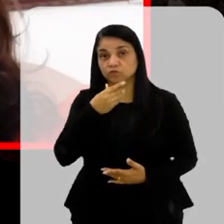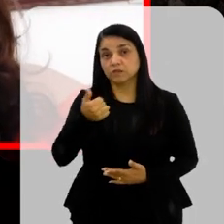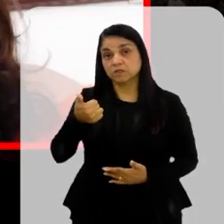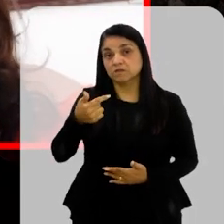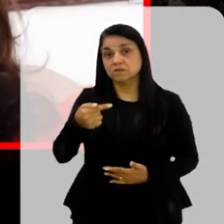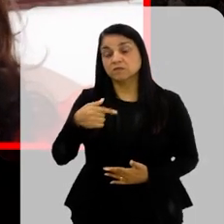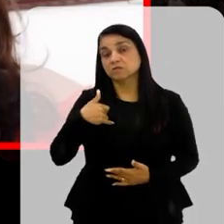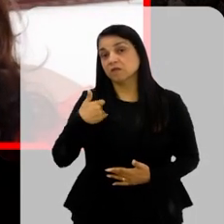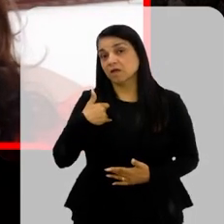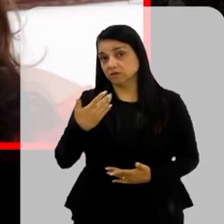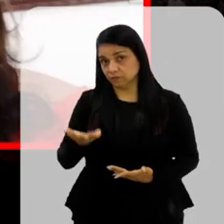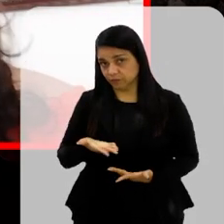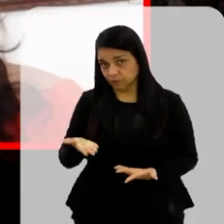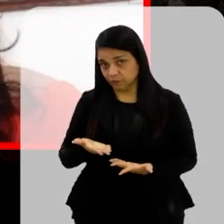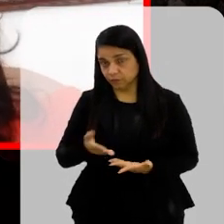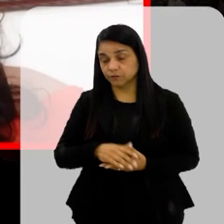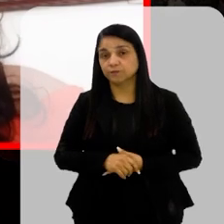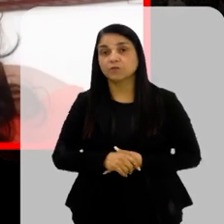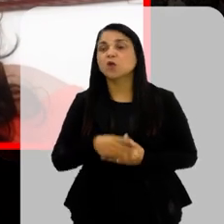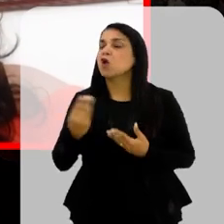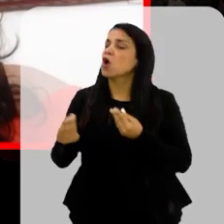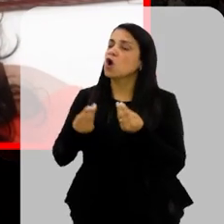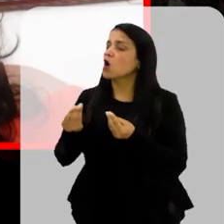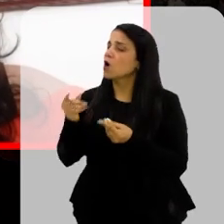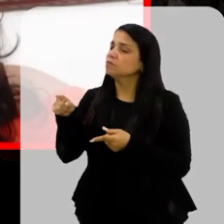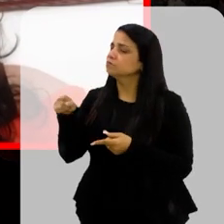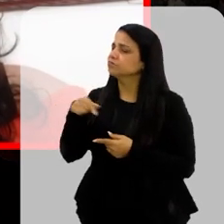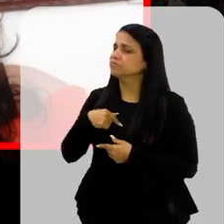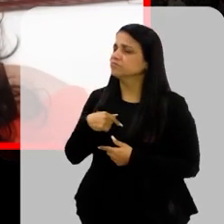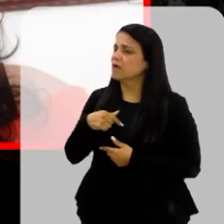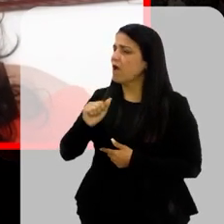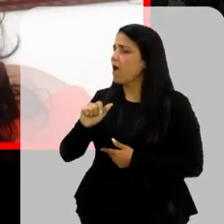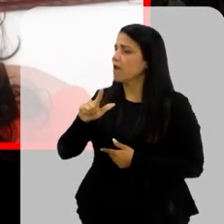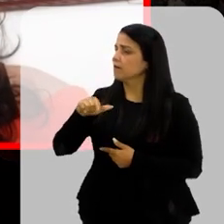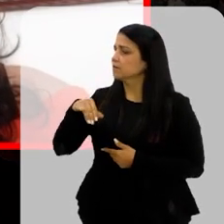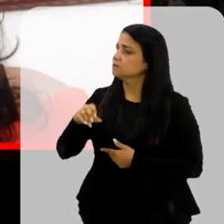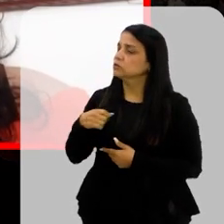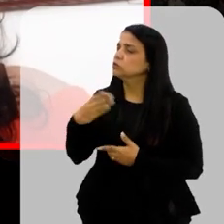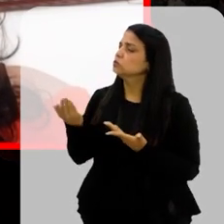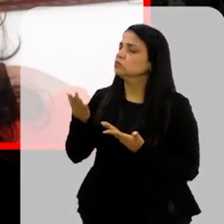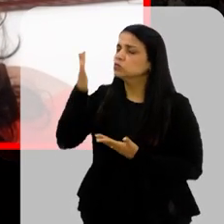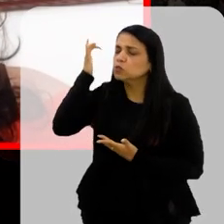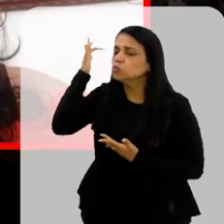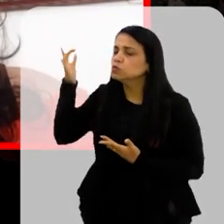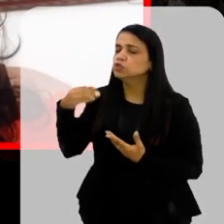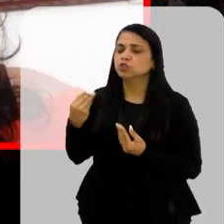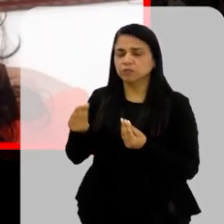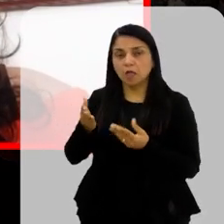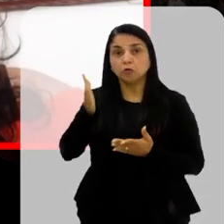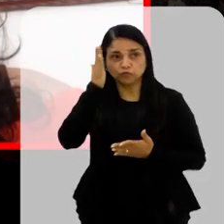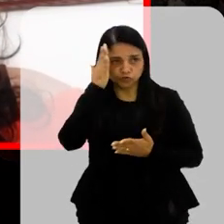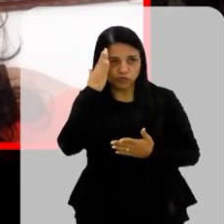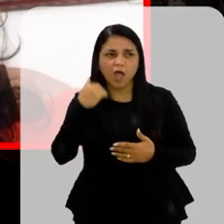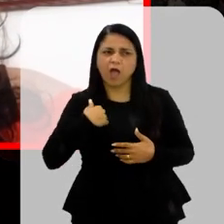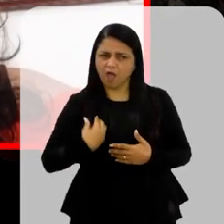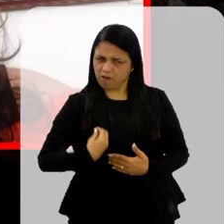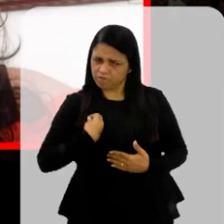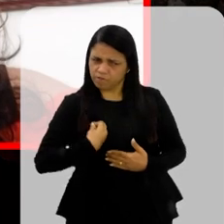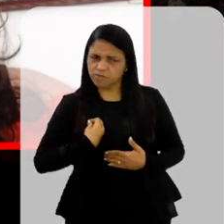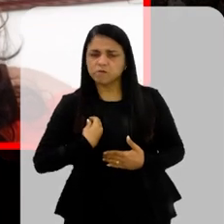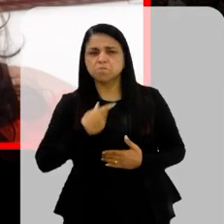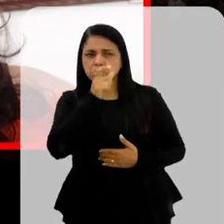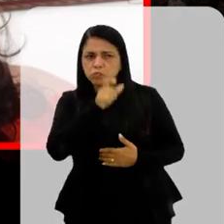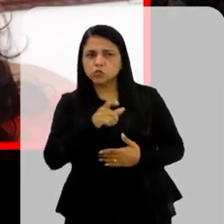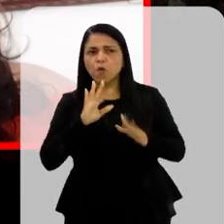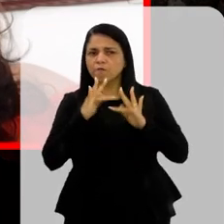Aline, como é que é Essa sua rotina Para que as pessoas saibam Que não é fácil Eu já vi Já convivi com pessoas Que têm